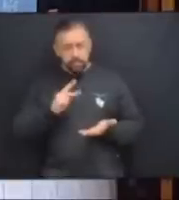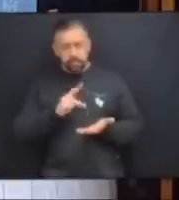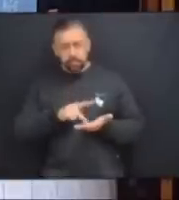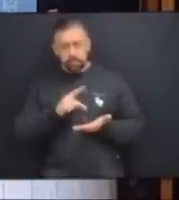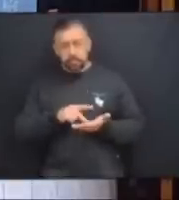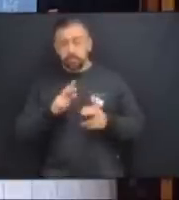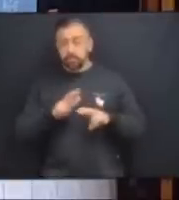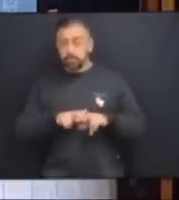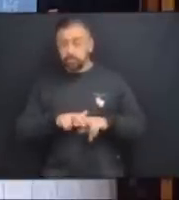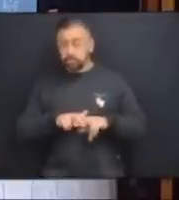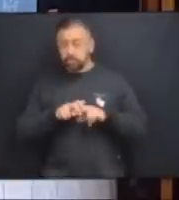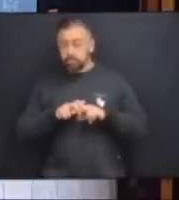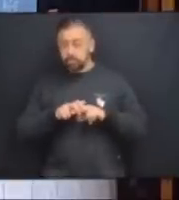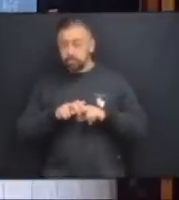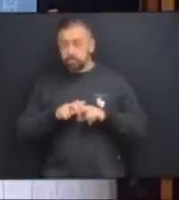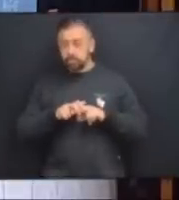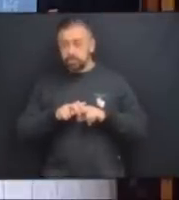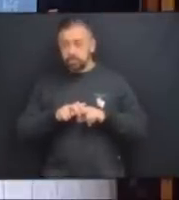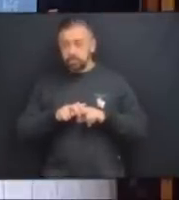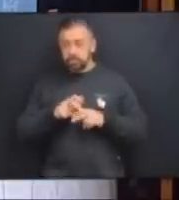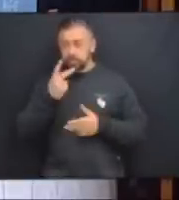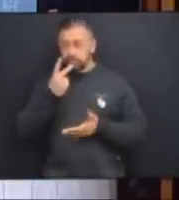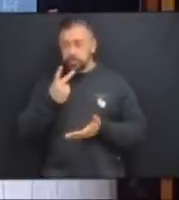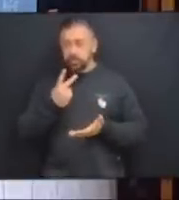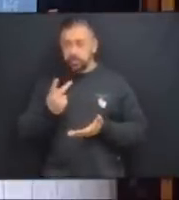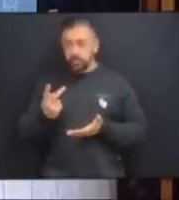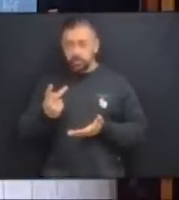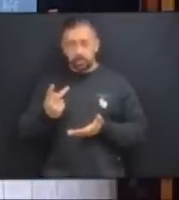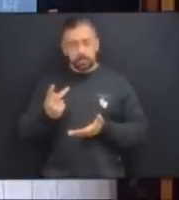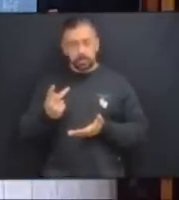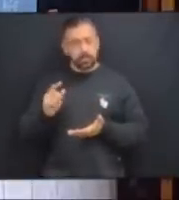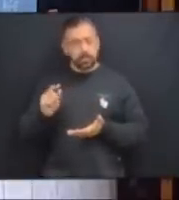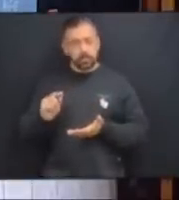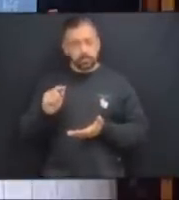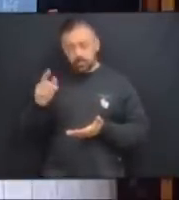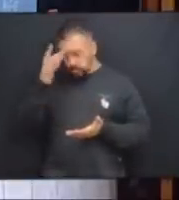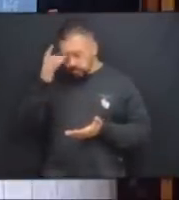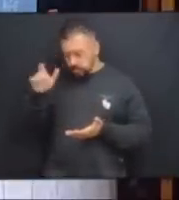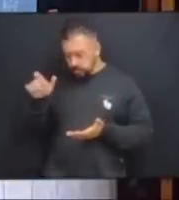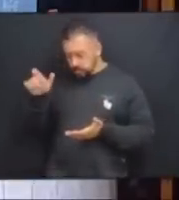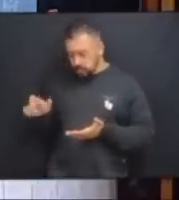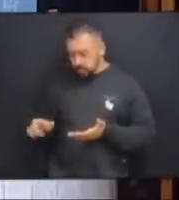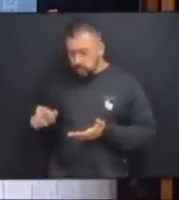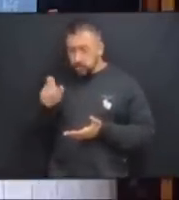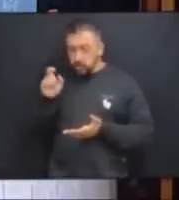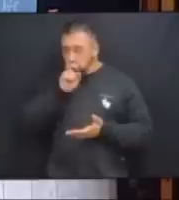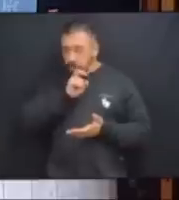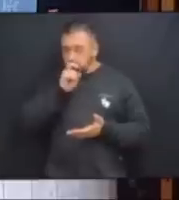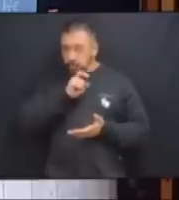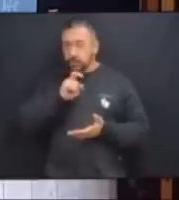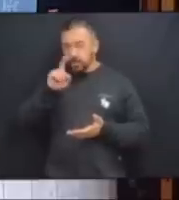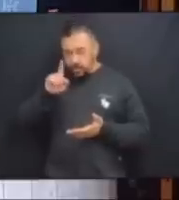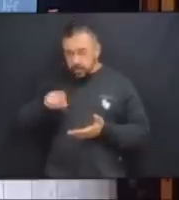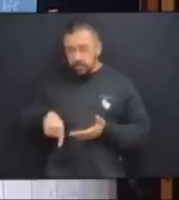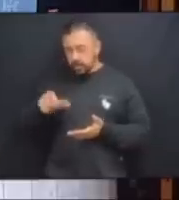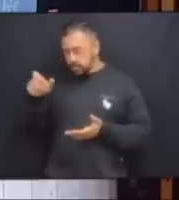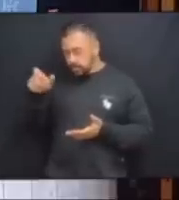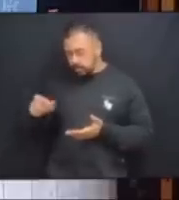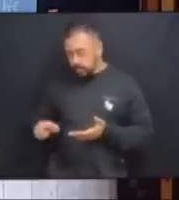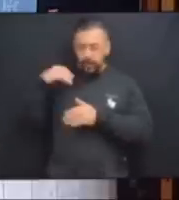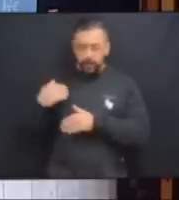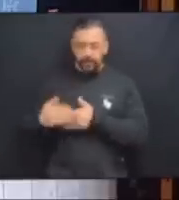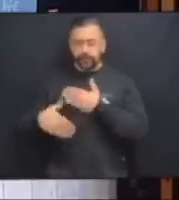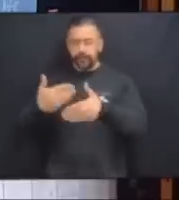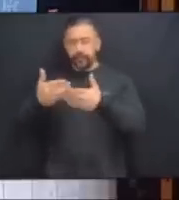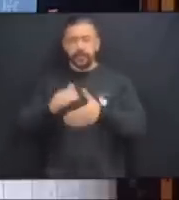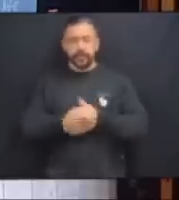E, portanto, quando eu disse que aquele que mentia era mentiroso. Algo óbvio.